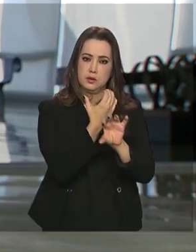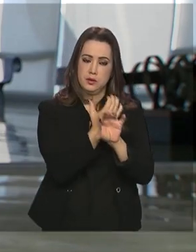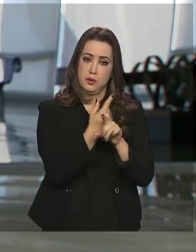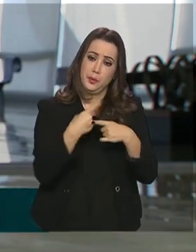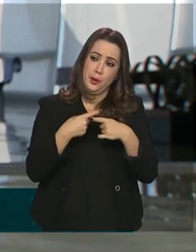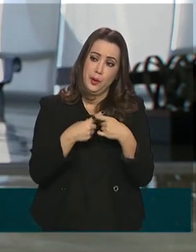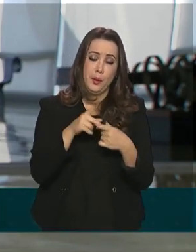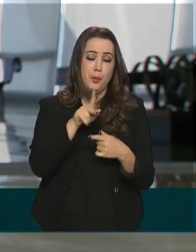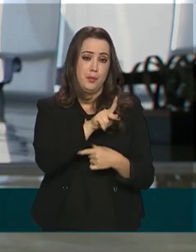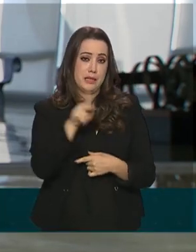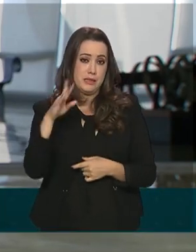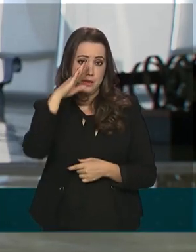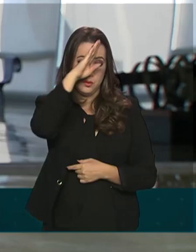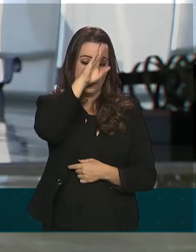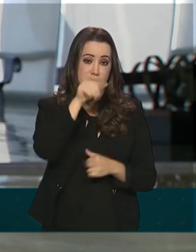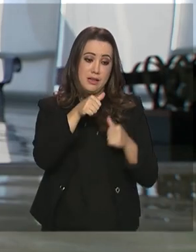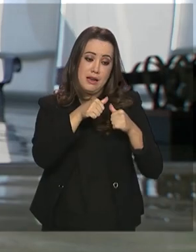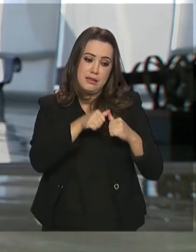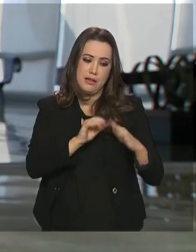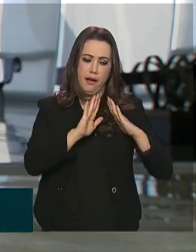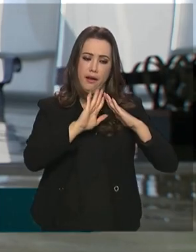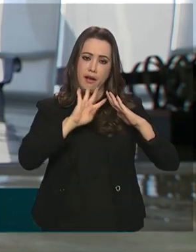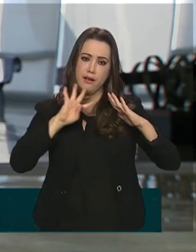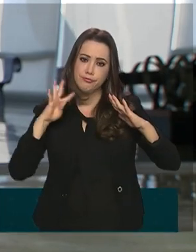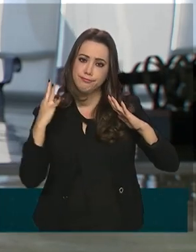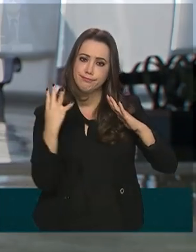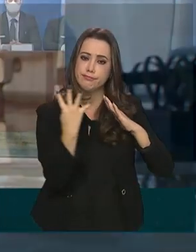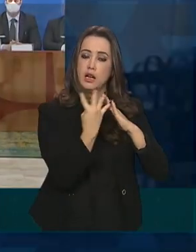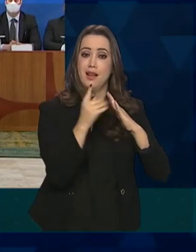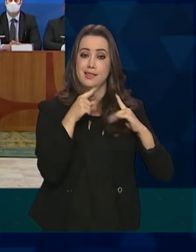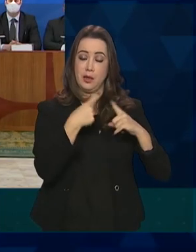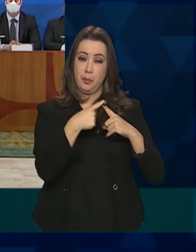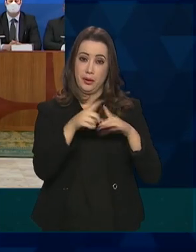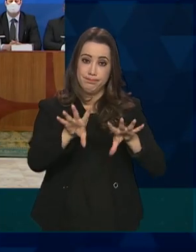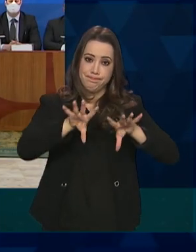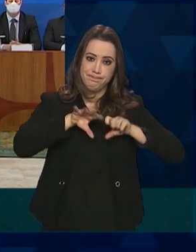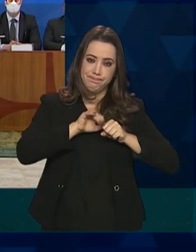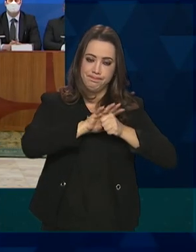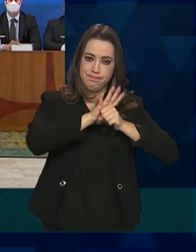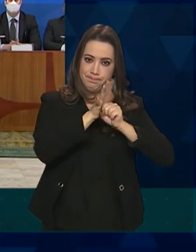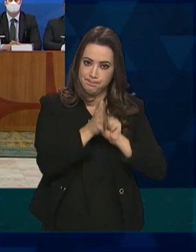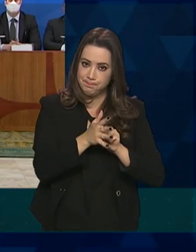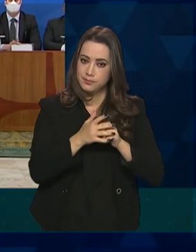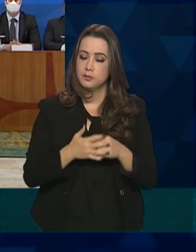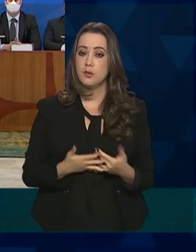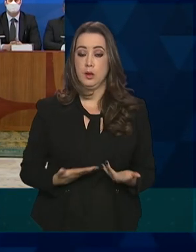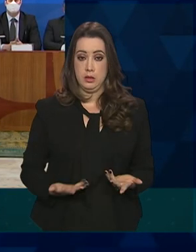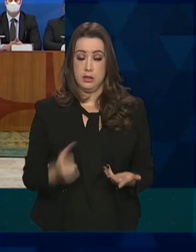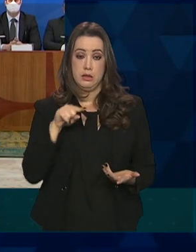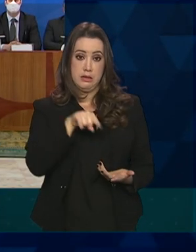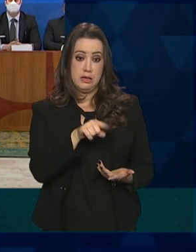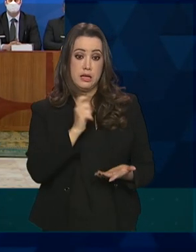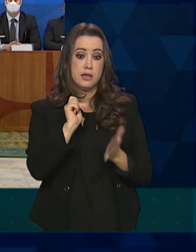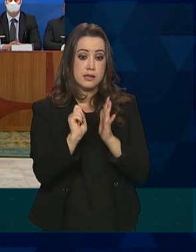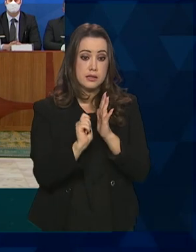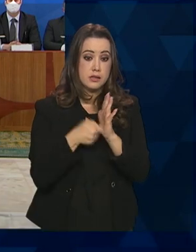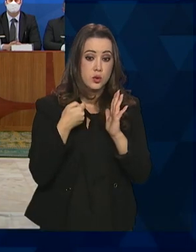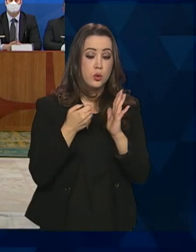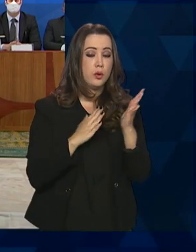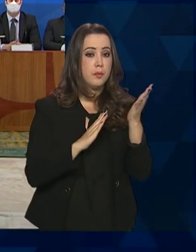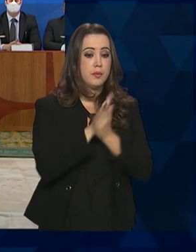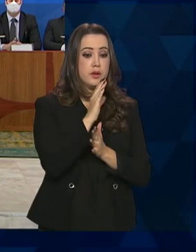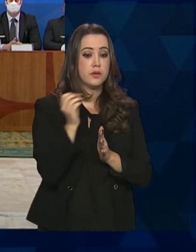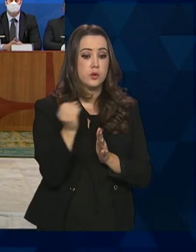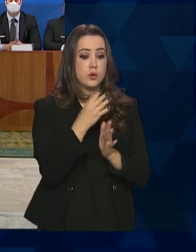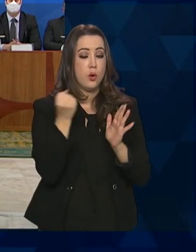já que o presidente Jair Bolsonaro cumpre a quarentena depois que teve o resultado positivo para o coronavírus, ele assinou a sanção do